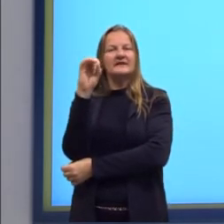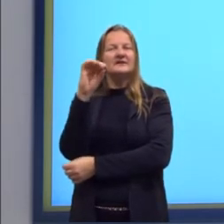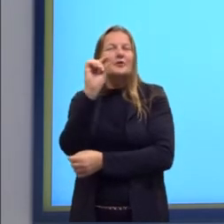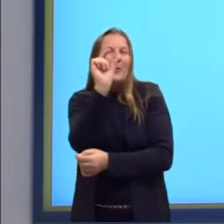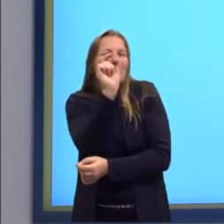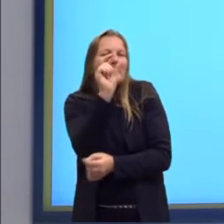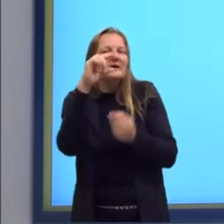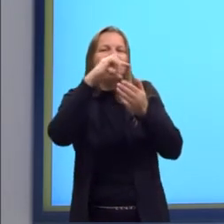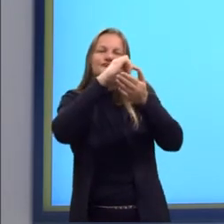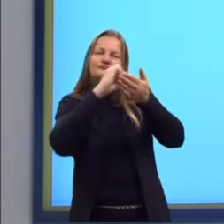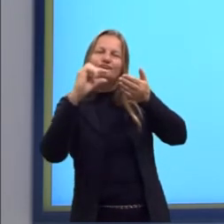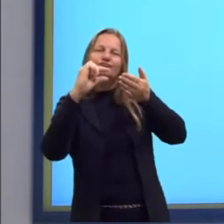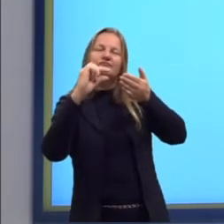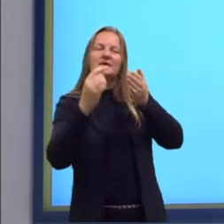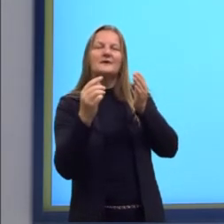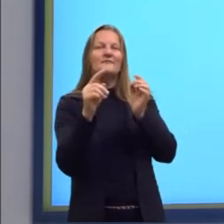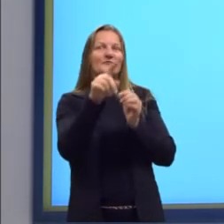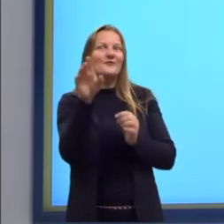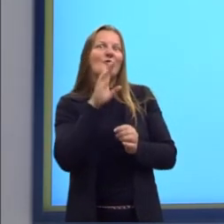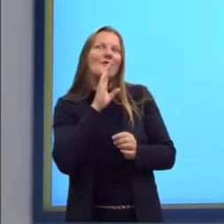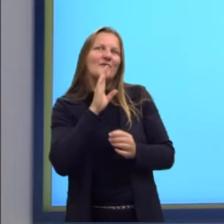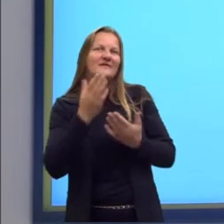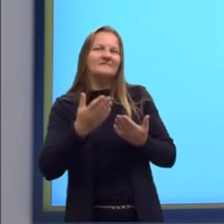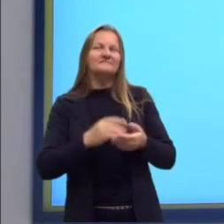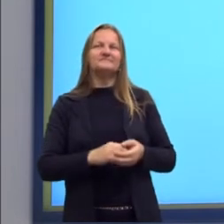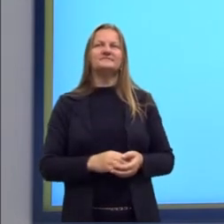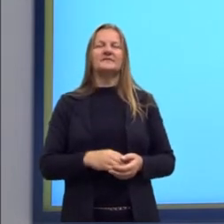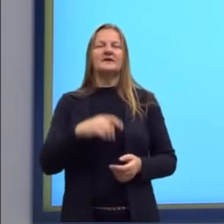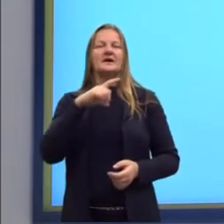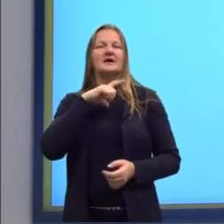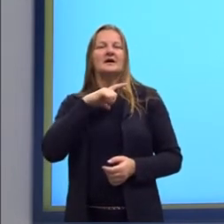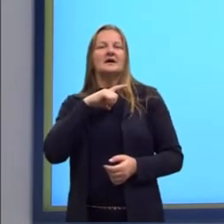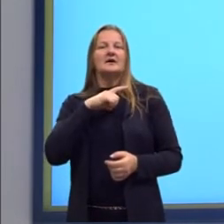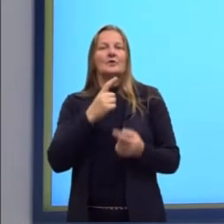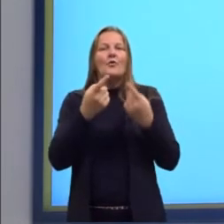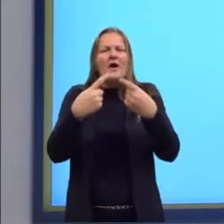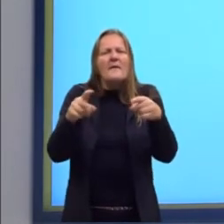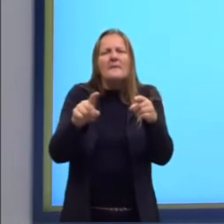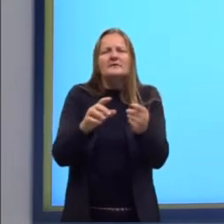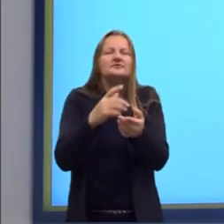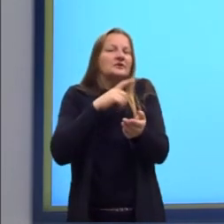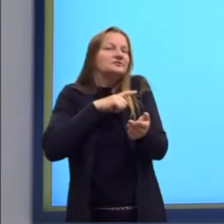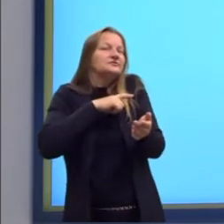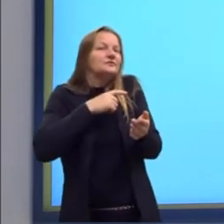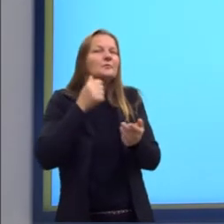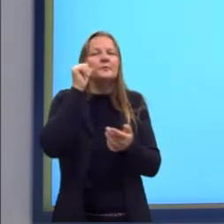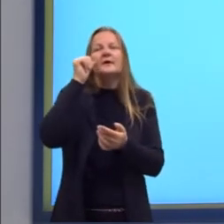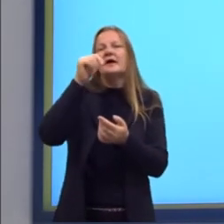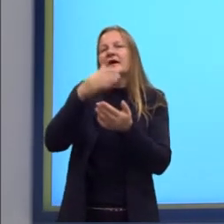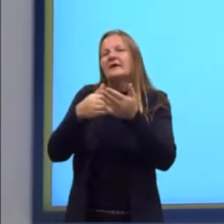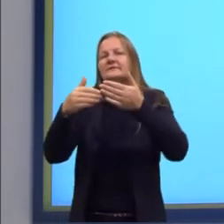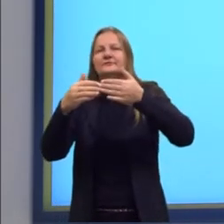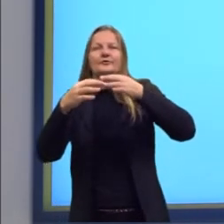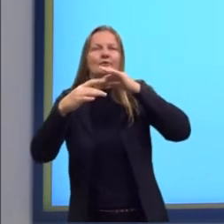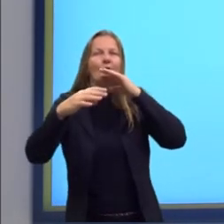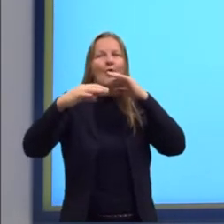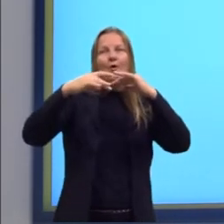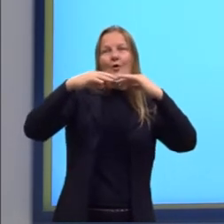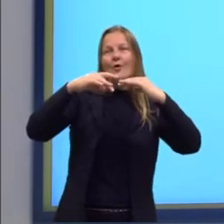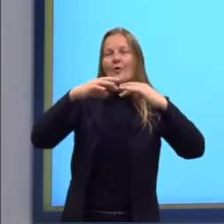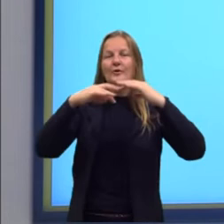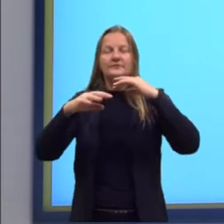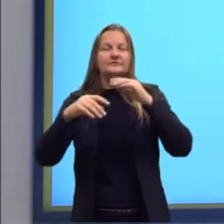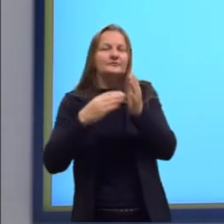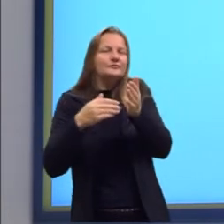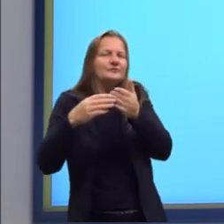um pedacinho aqui para vocês conhecerem. Já tive mulheres de todas as cores, de várias idades, de muitos